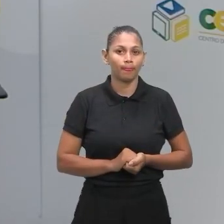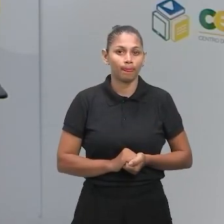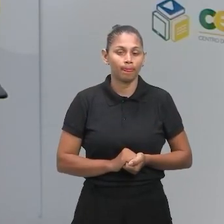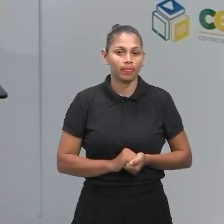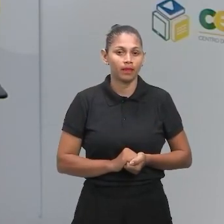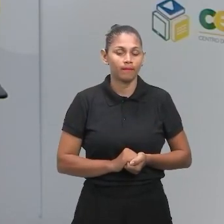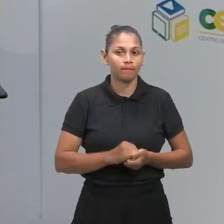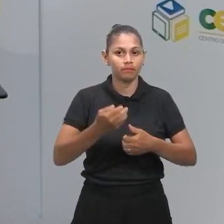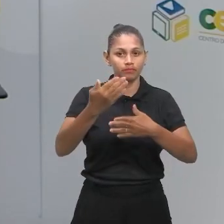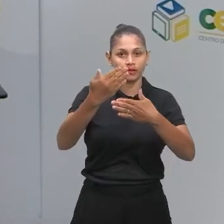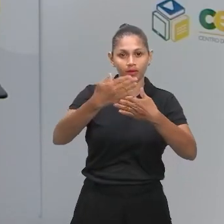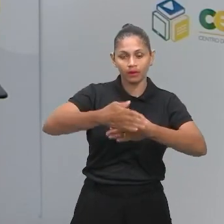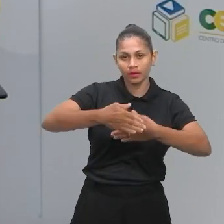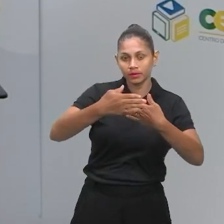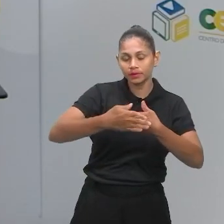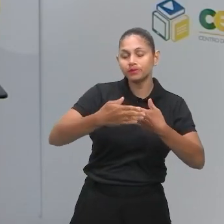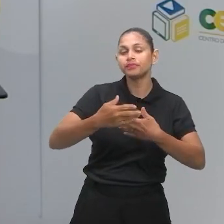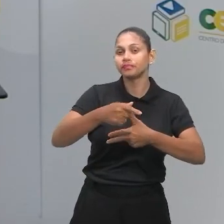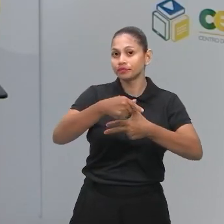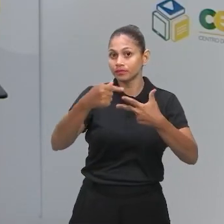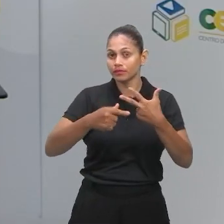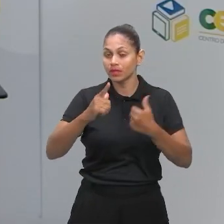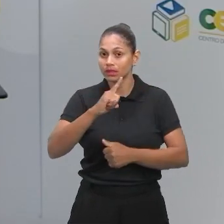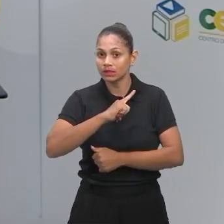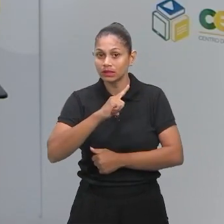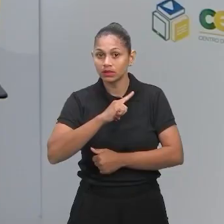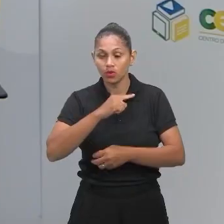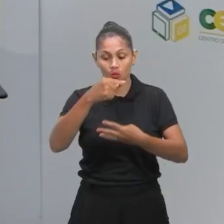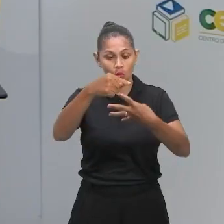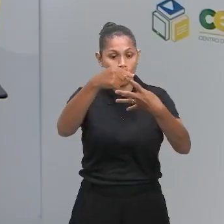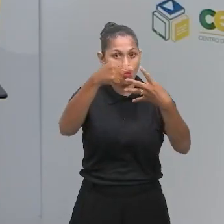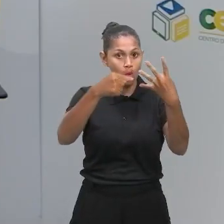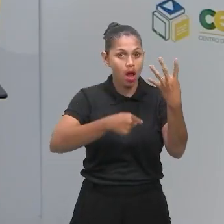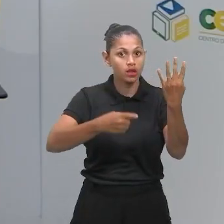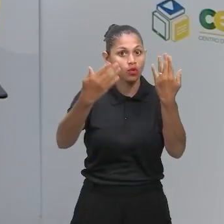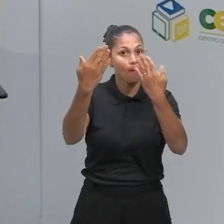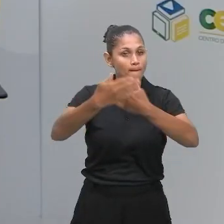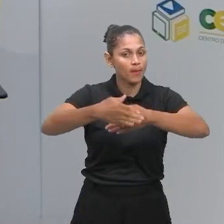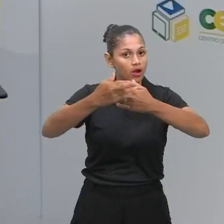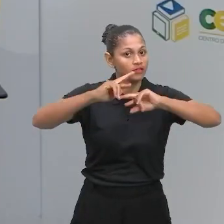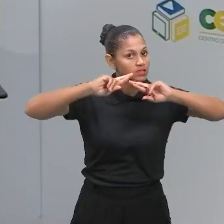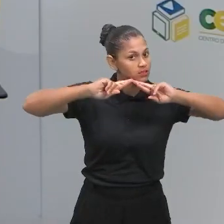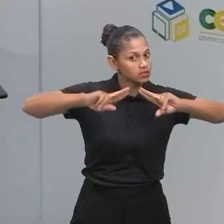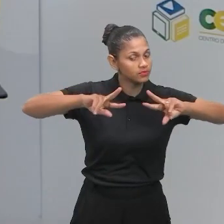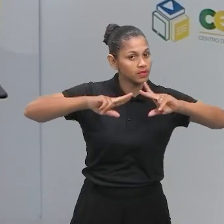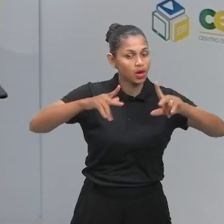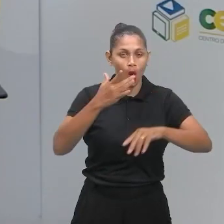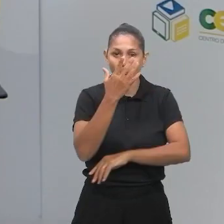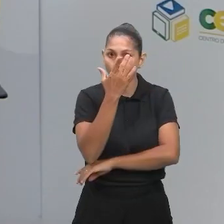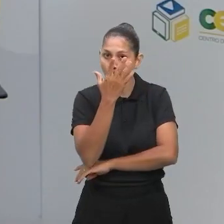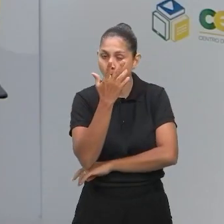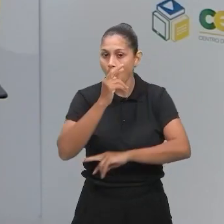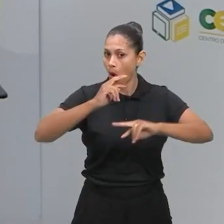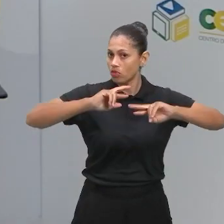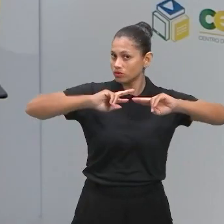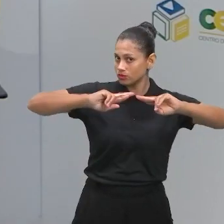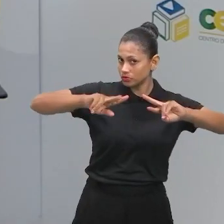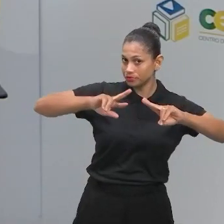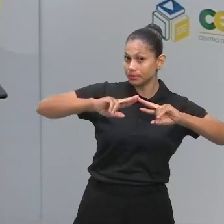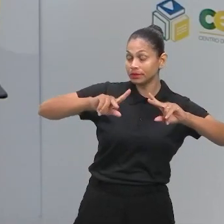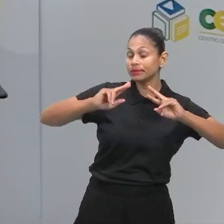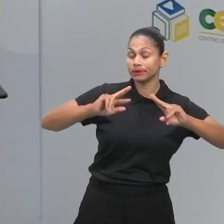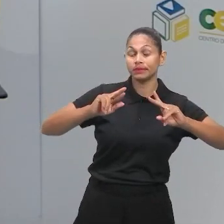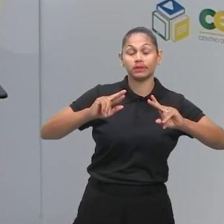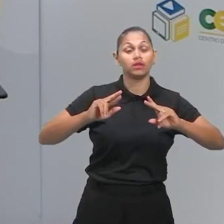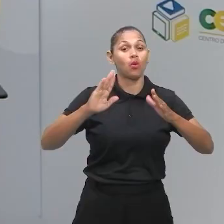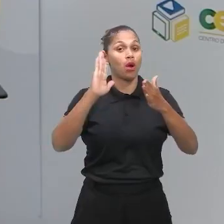dia da prova de lei, terão quatro provas diferentes, de cores diferentes. E as questões, elas costumam ser investidas. Às vezes, vem fáceis